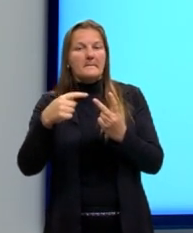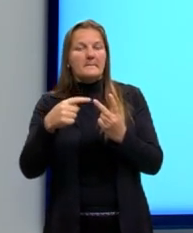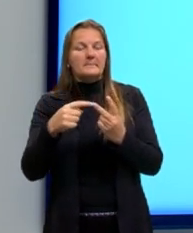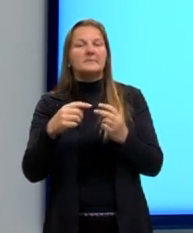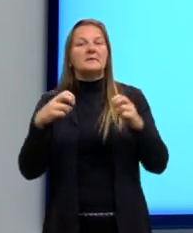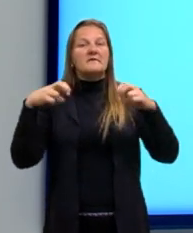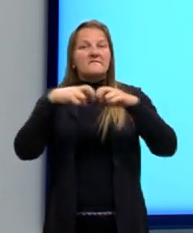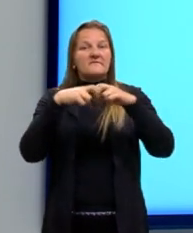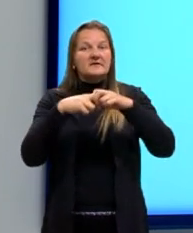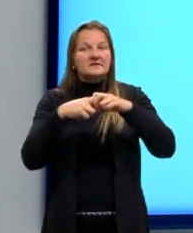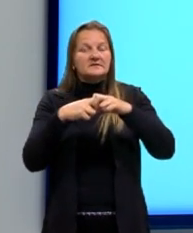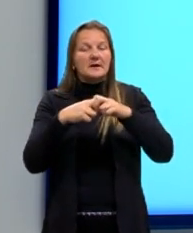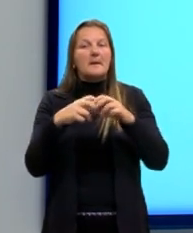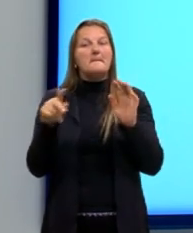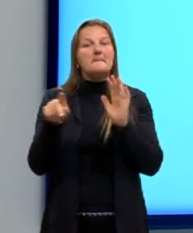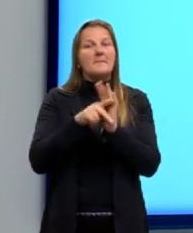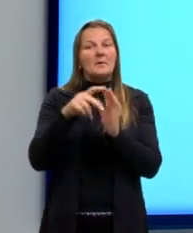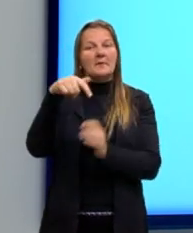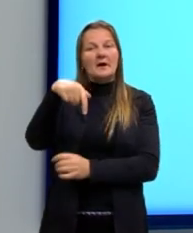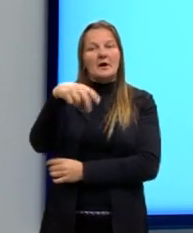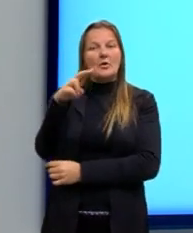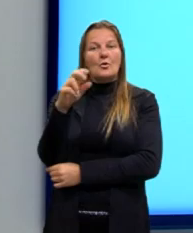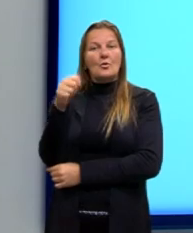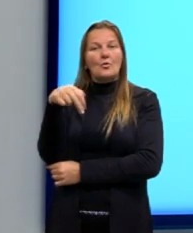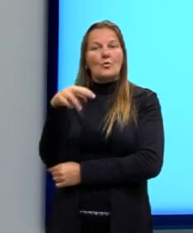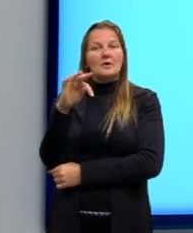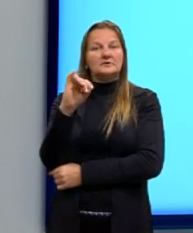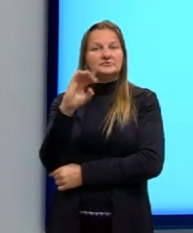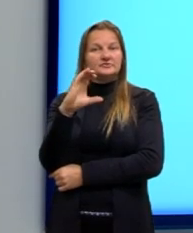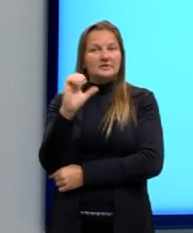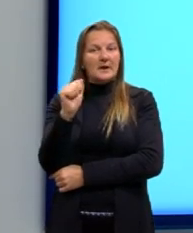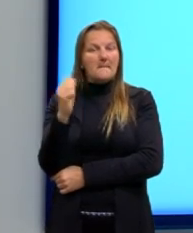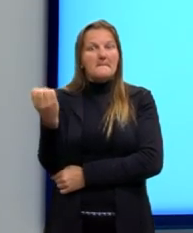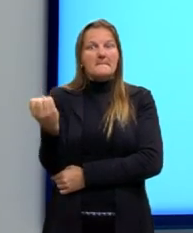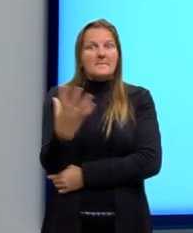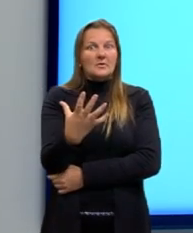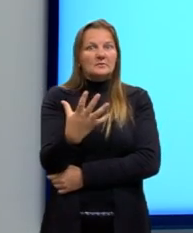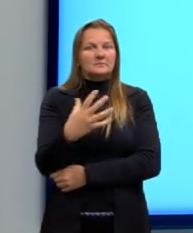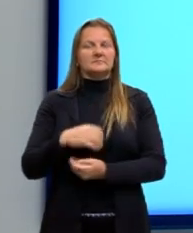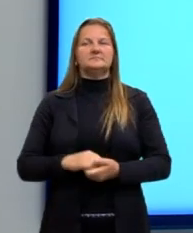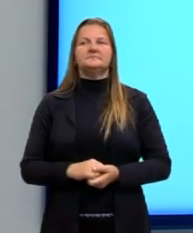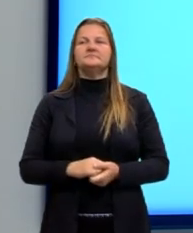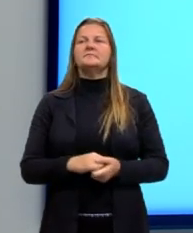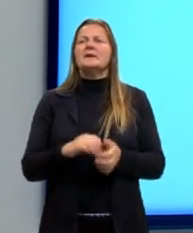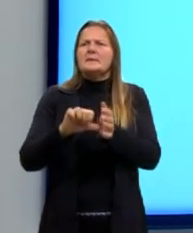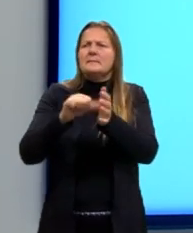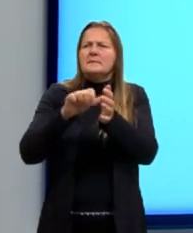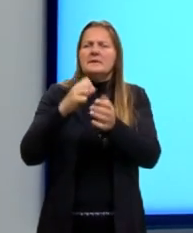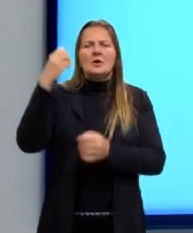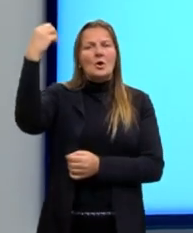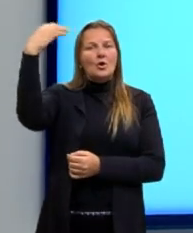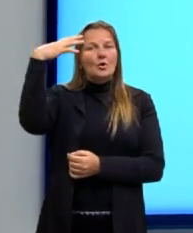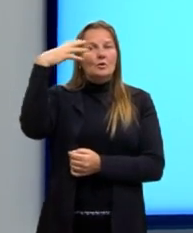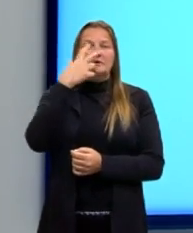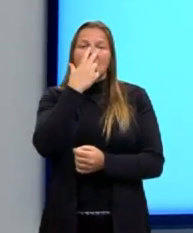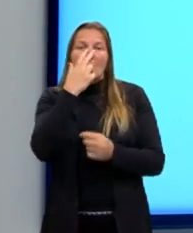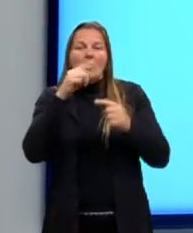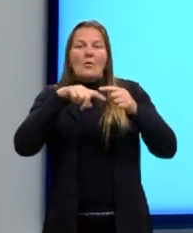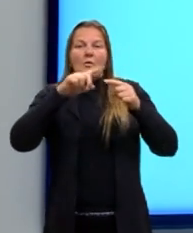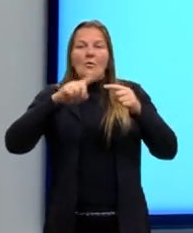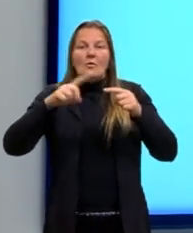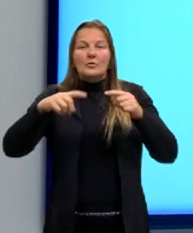quântica, né? Na física moderna. Então, primeiro, a gente vai ver, então, a luz como uma onda